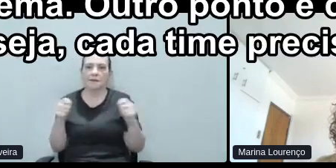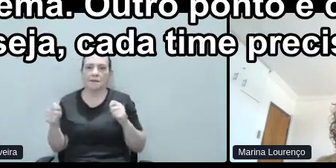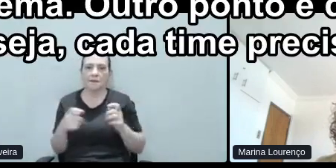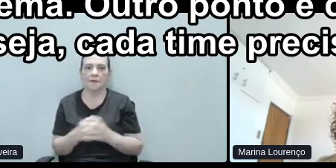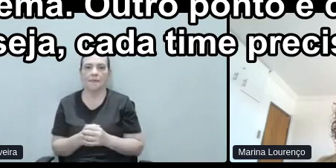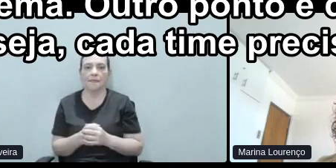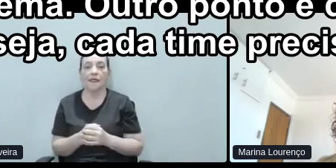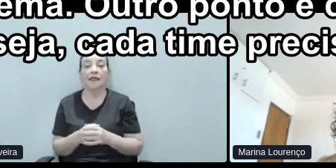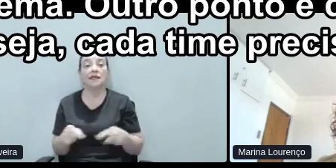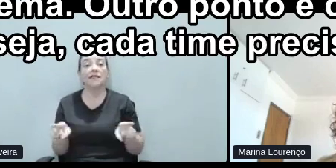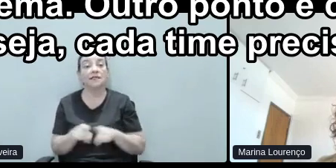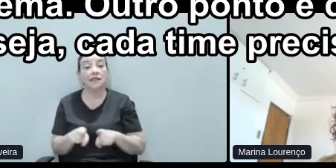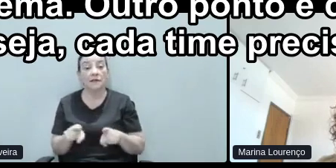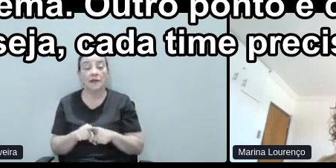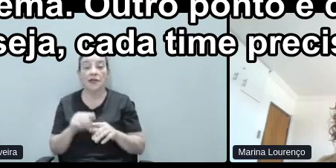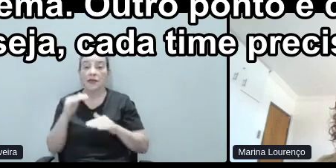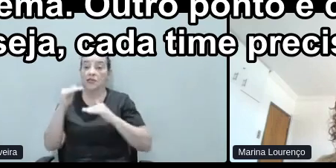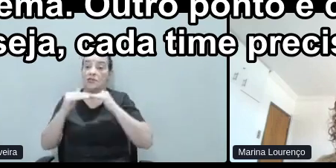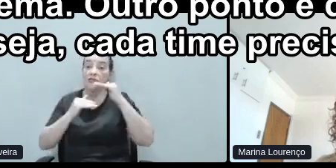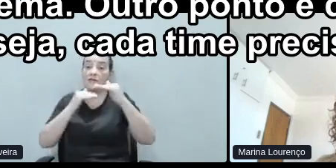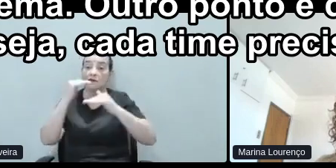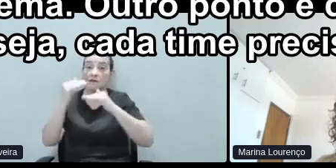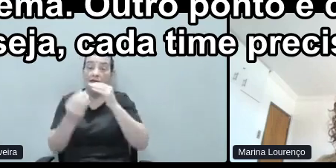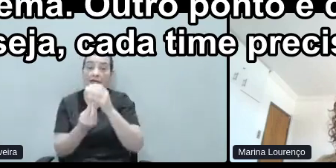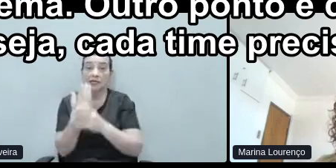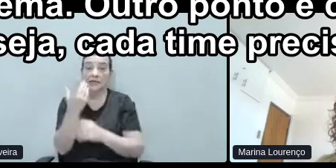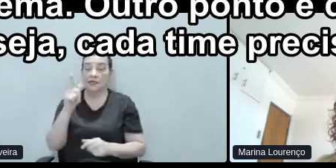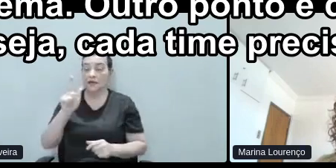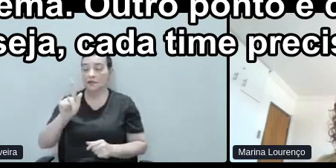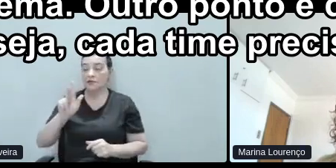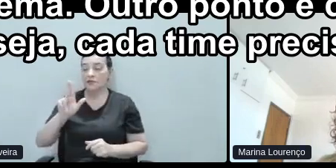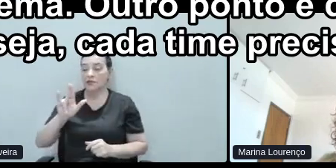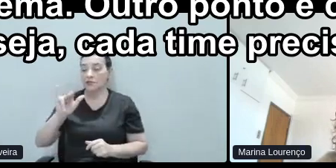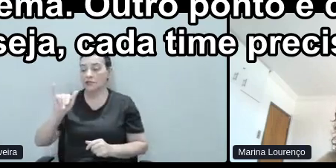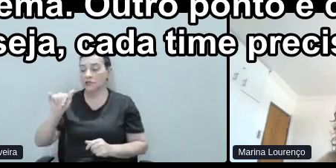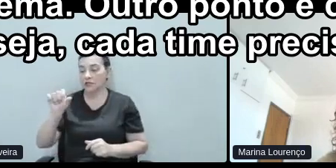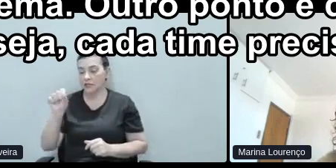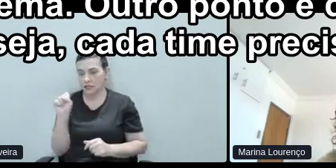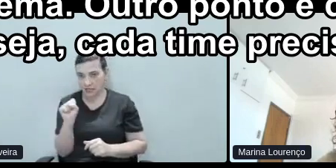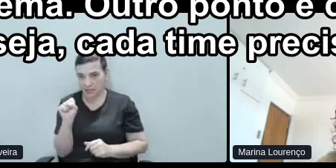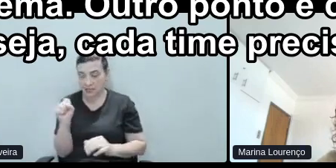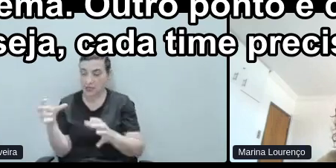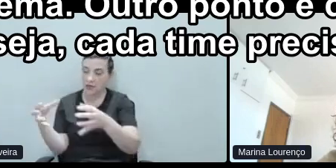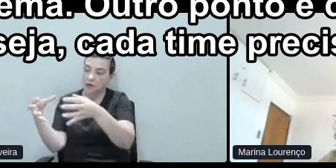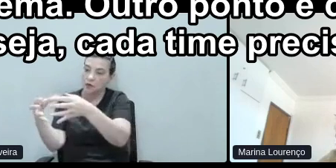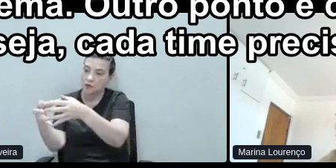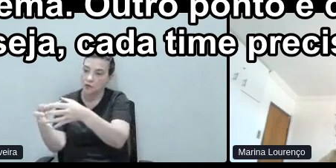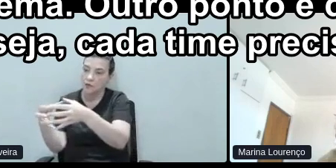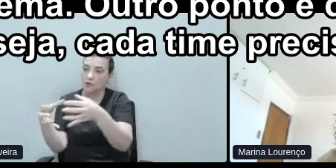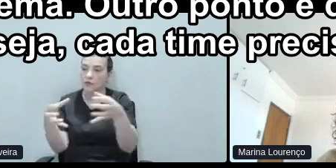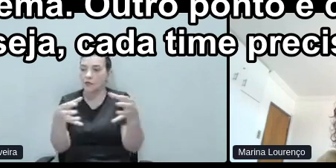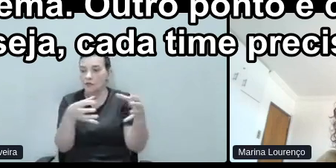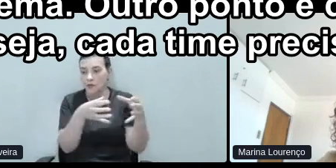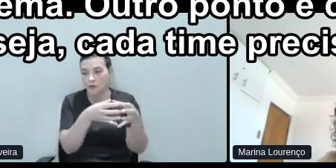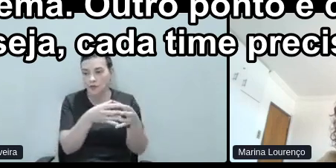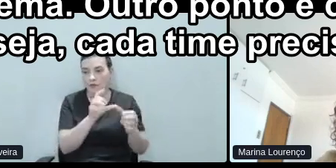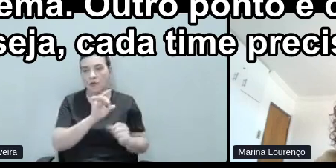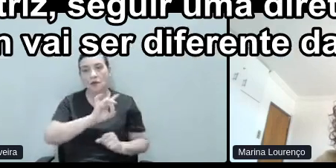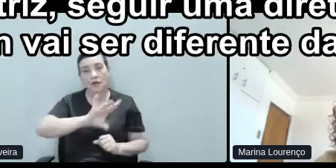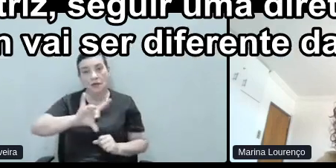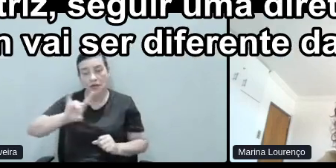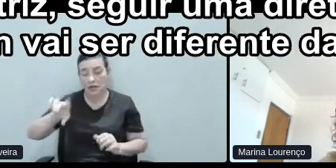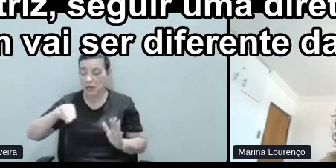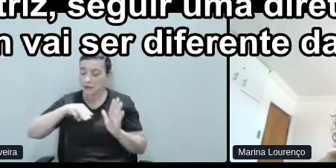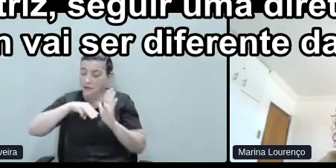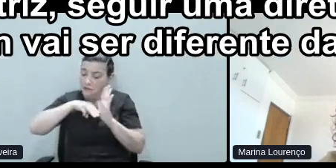ponto é desenvolvimento de guias, né. Ou seja, cada time precisa ter um método, né, uma